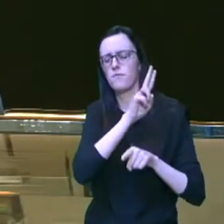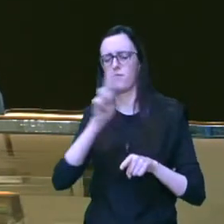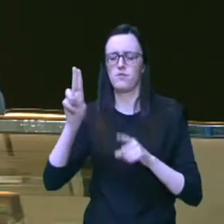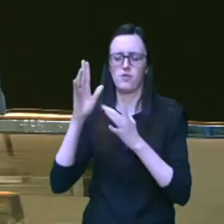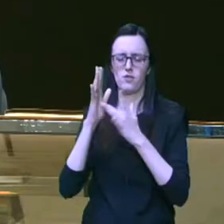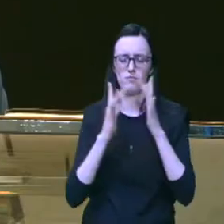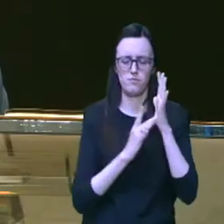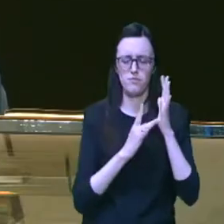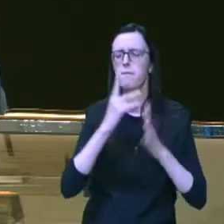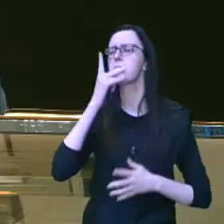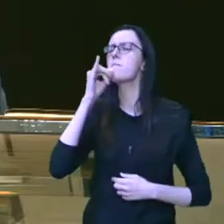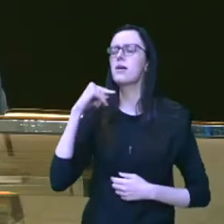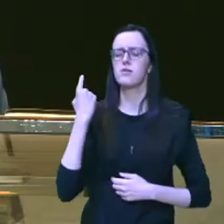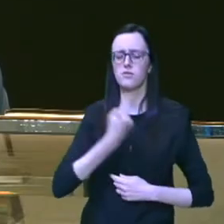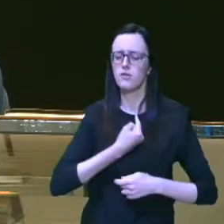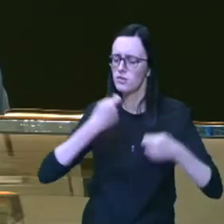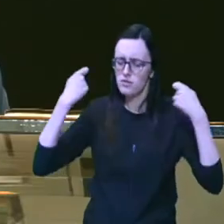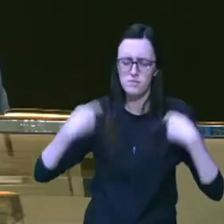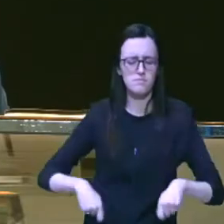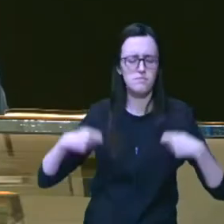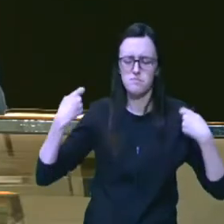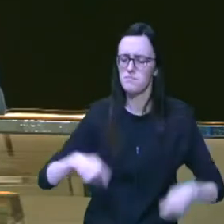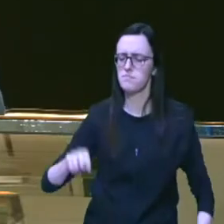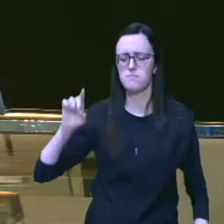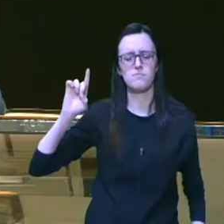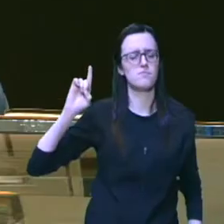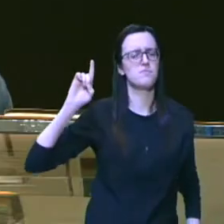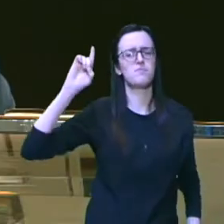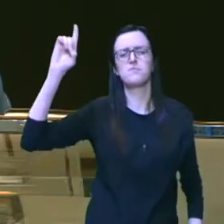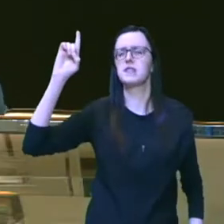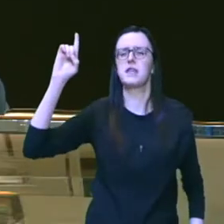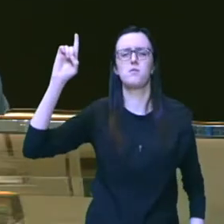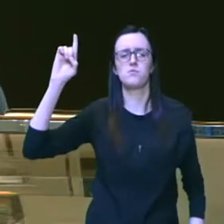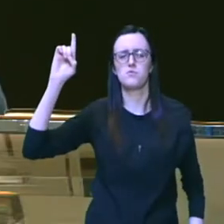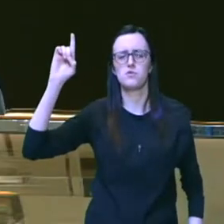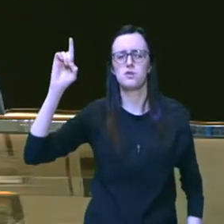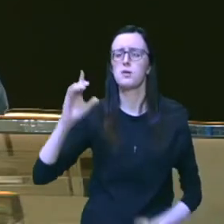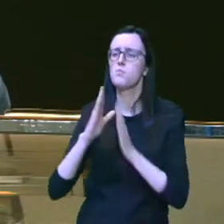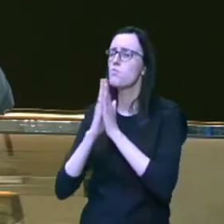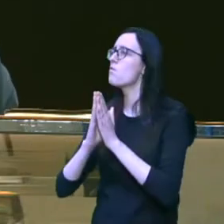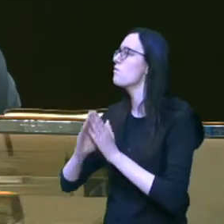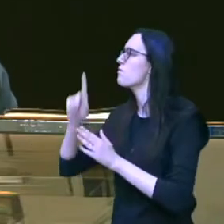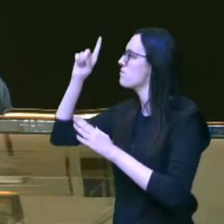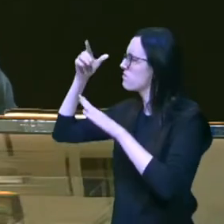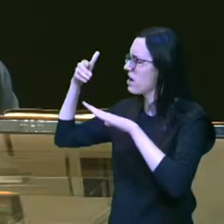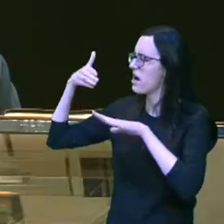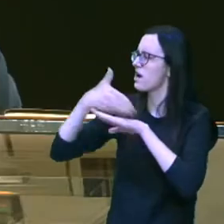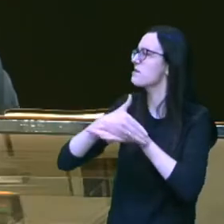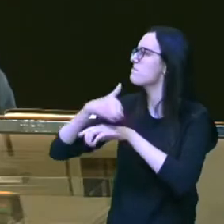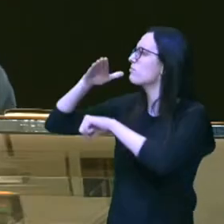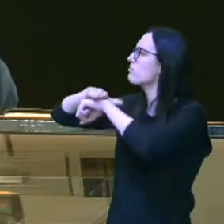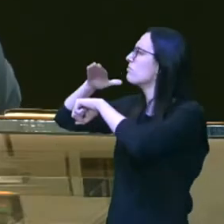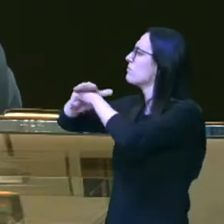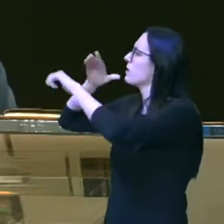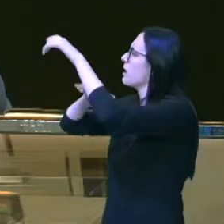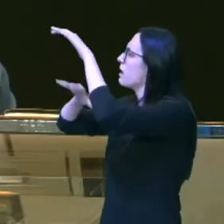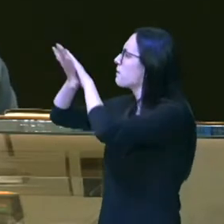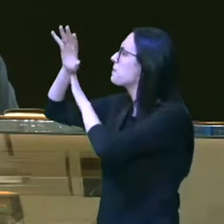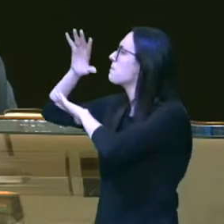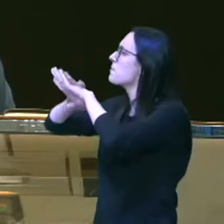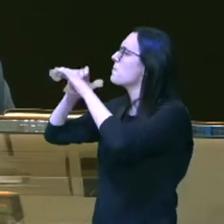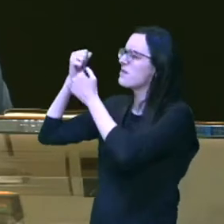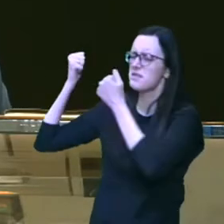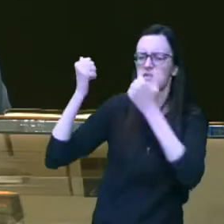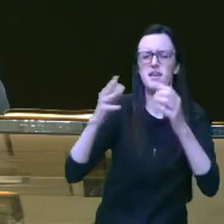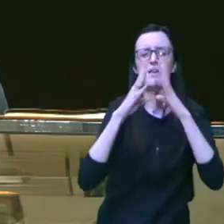Jesus Pai, nós dependemos do Senhor e nós clamamos entra com providência, põe a tua mão traz